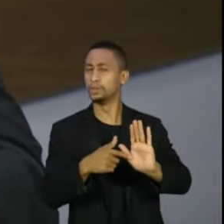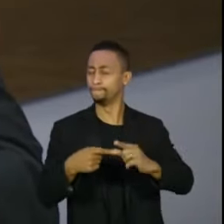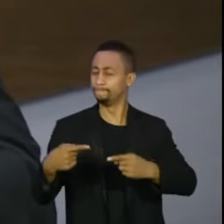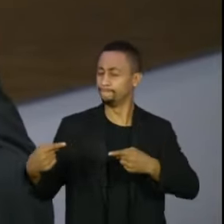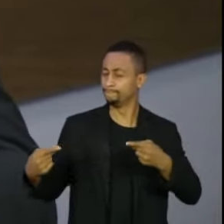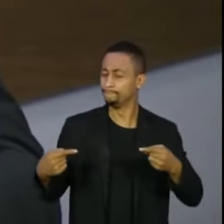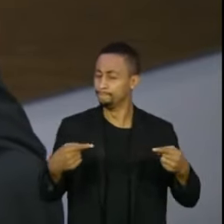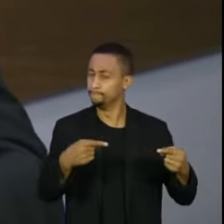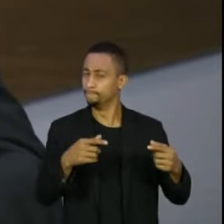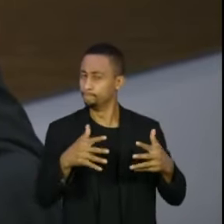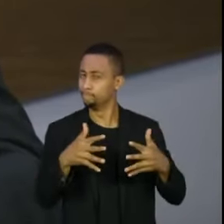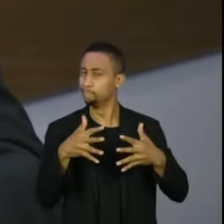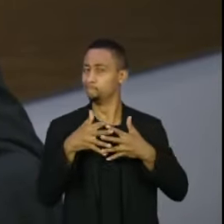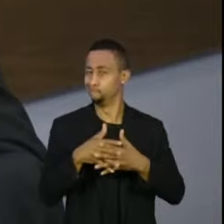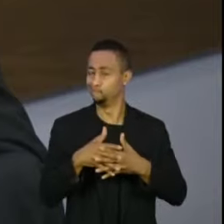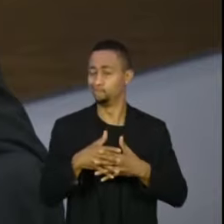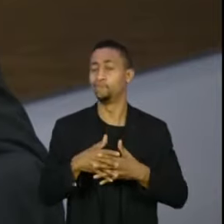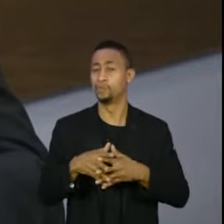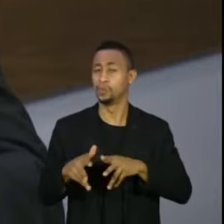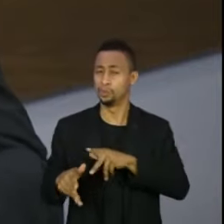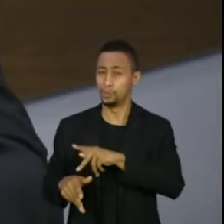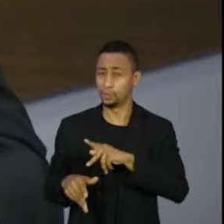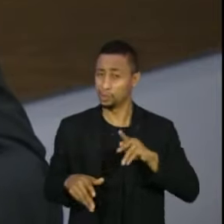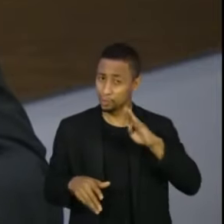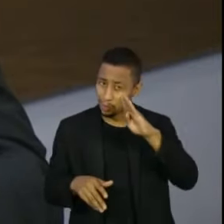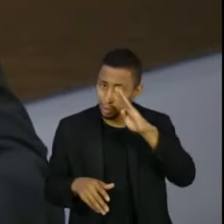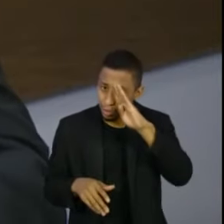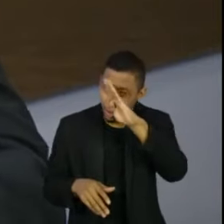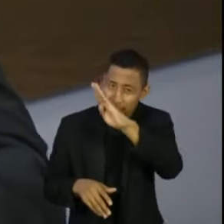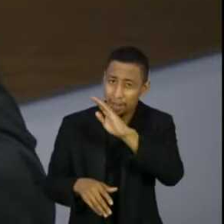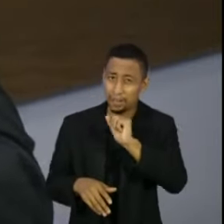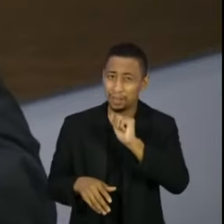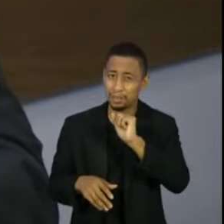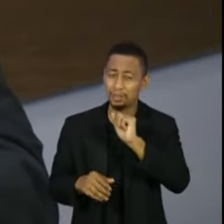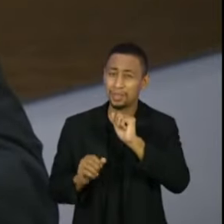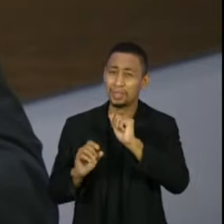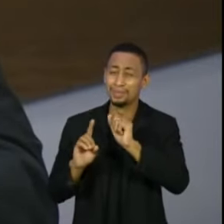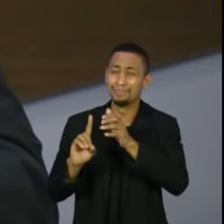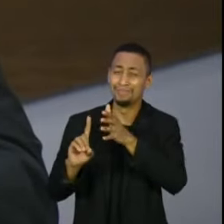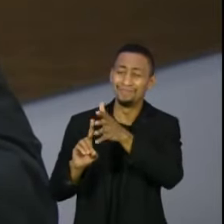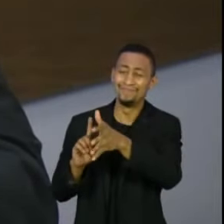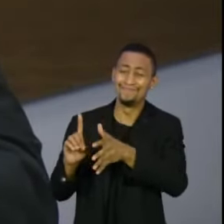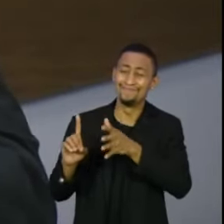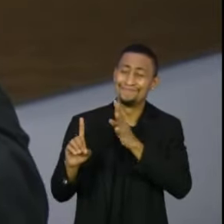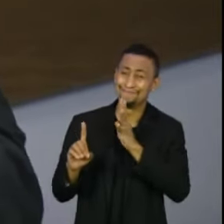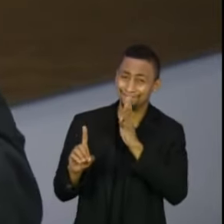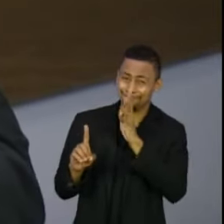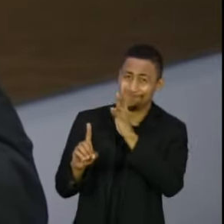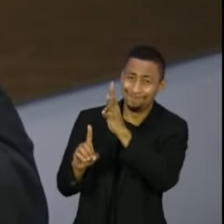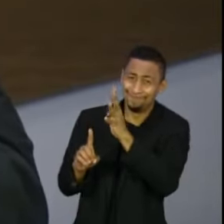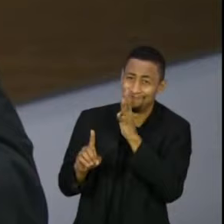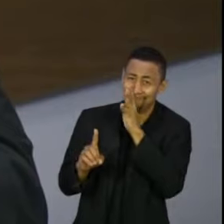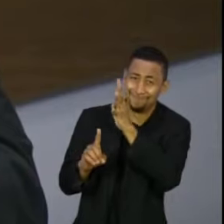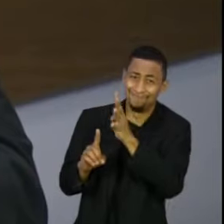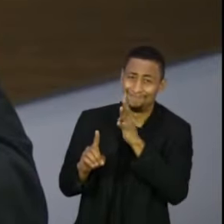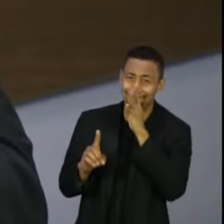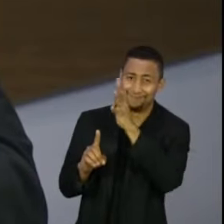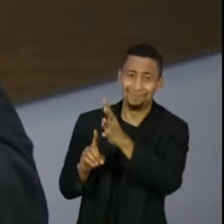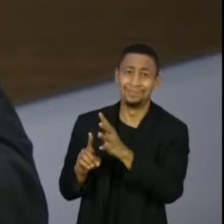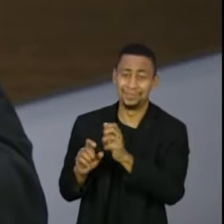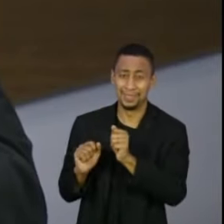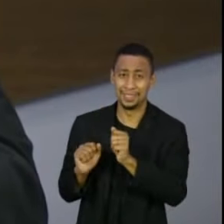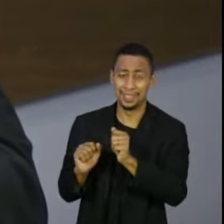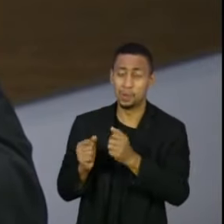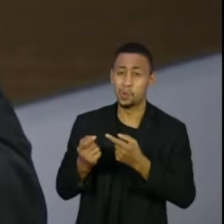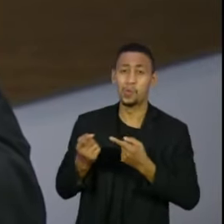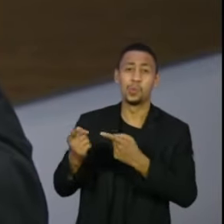política, porque o presidente da República frequentemente dá declarações de desconfiança em relação ao sistema